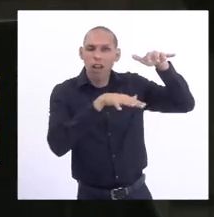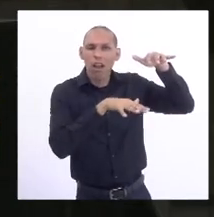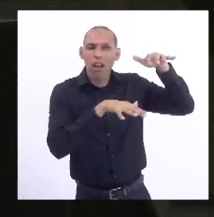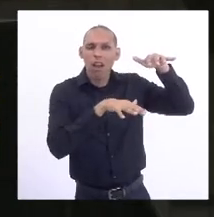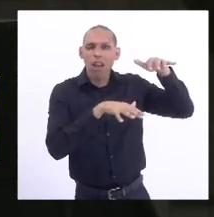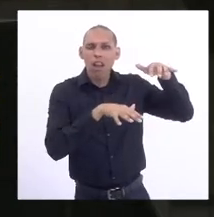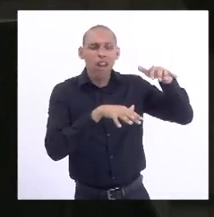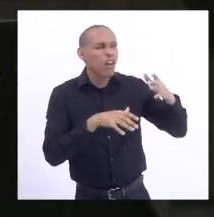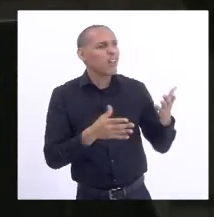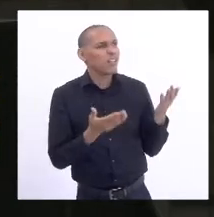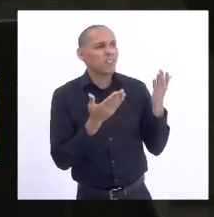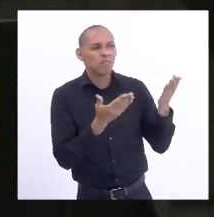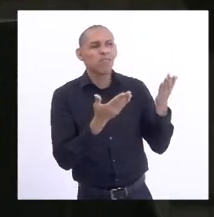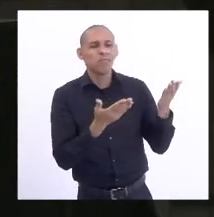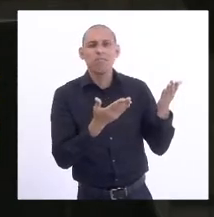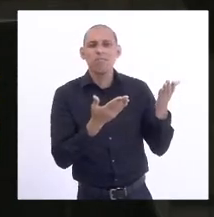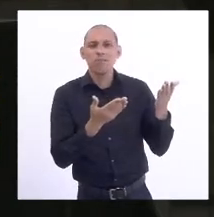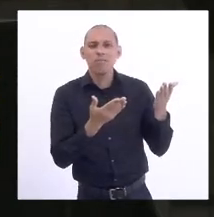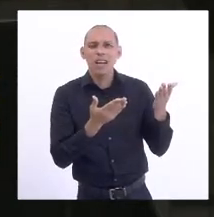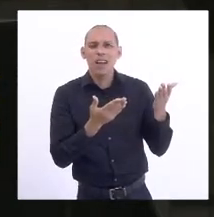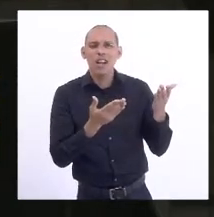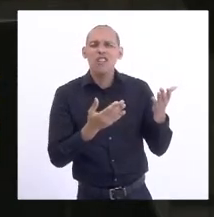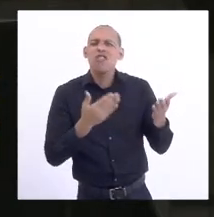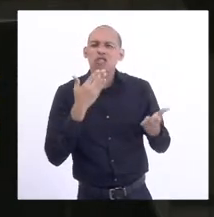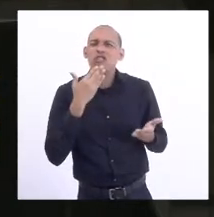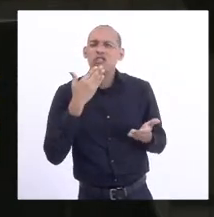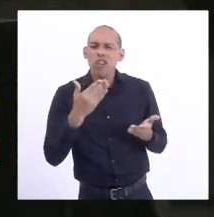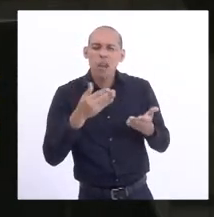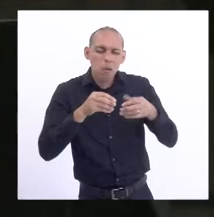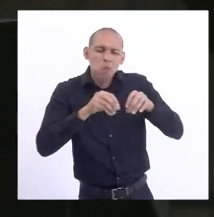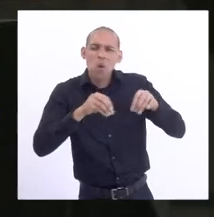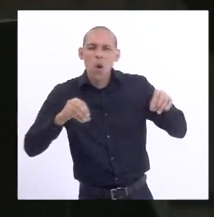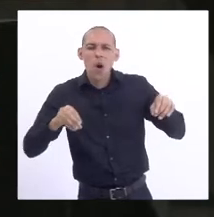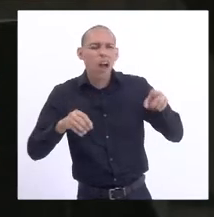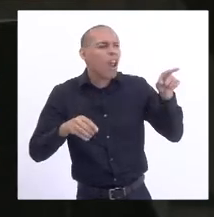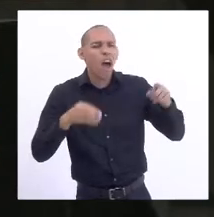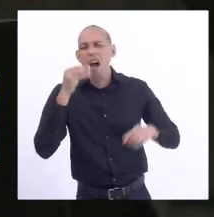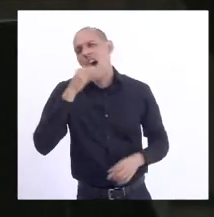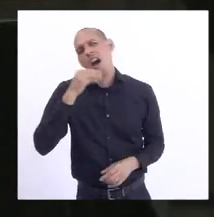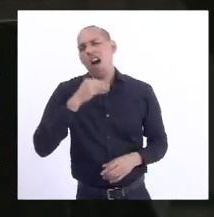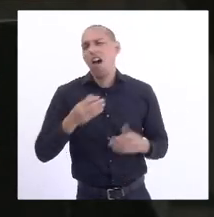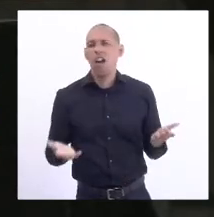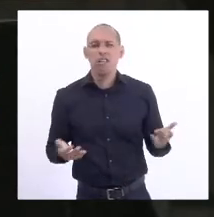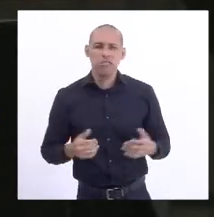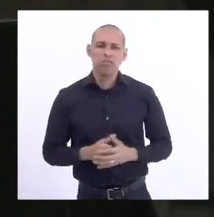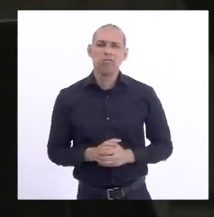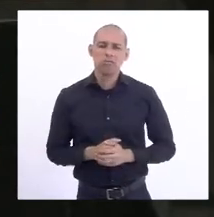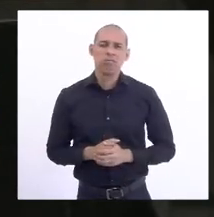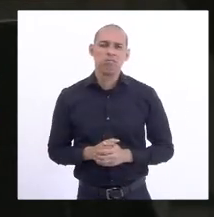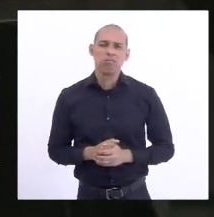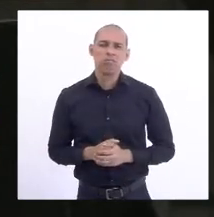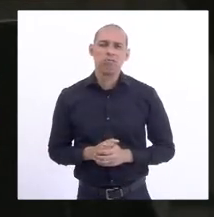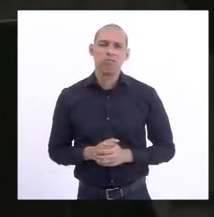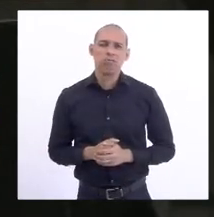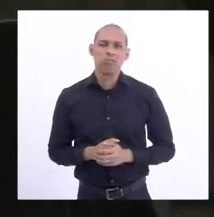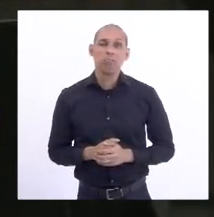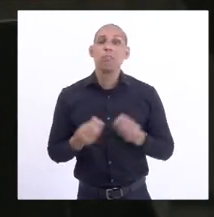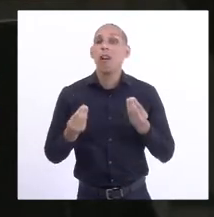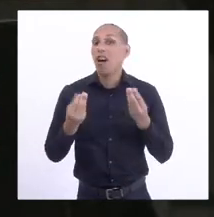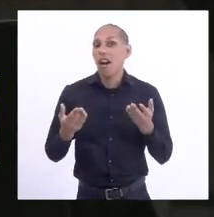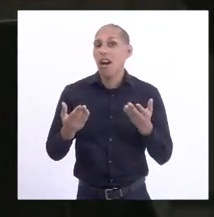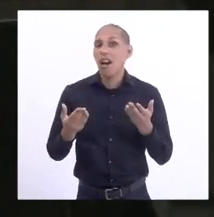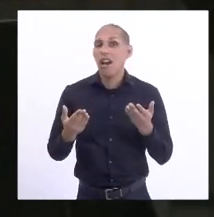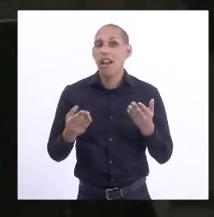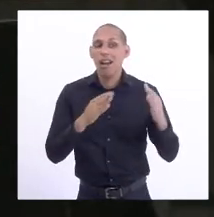constituição geológica, é muito fragilizada para ocupações humanas.